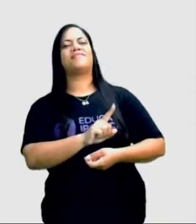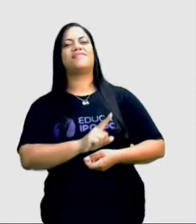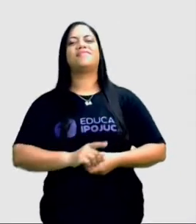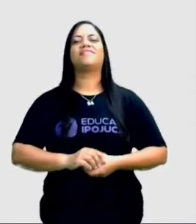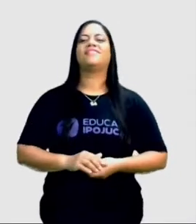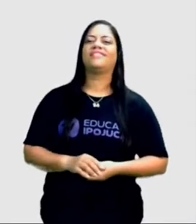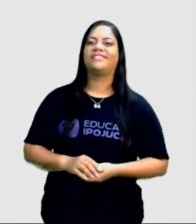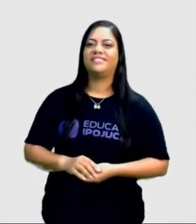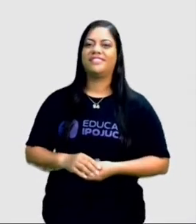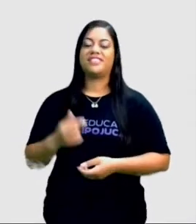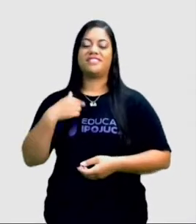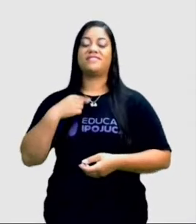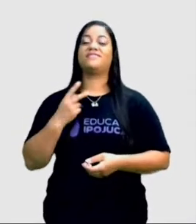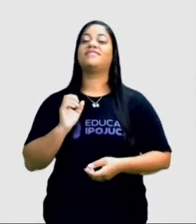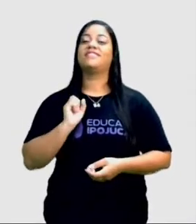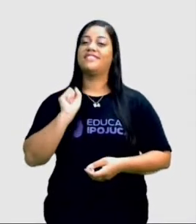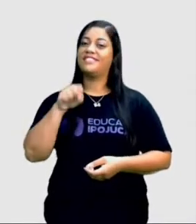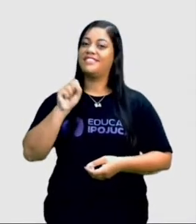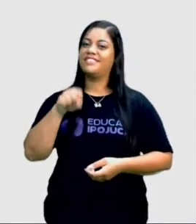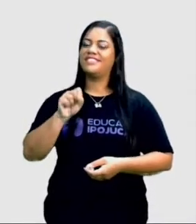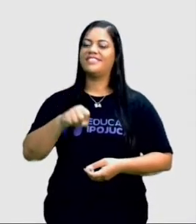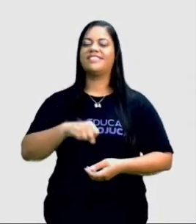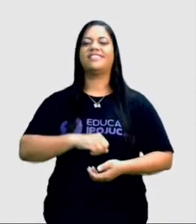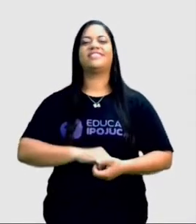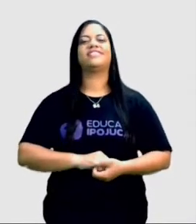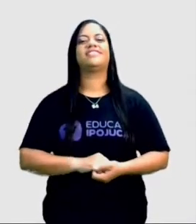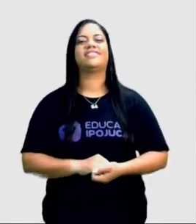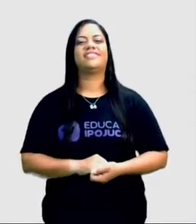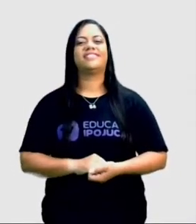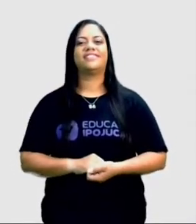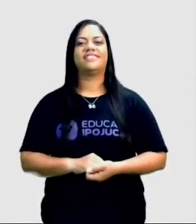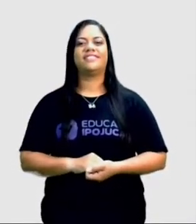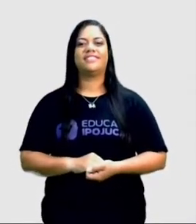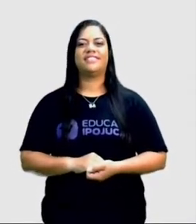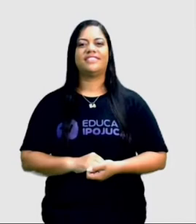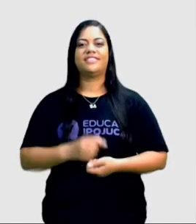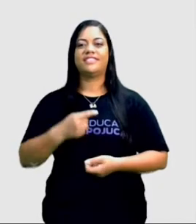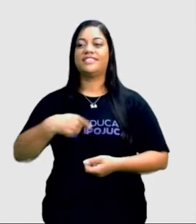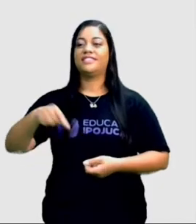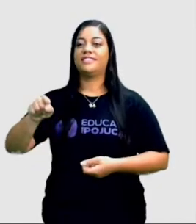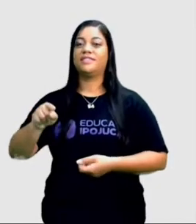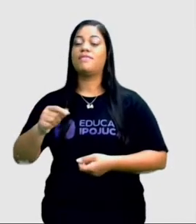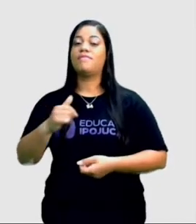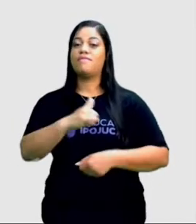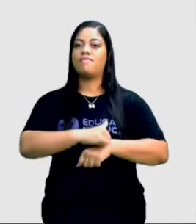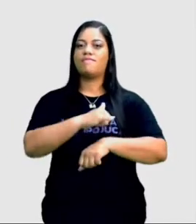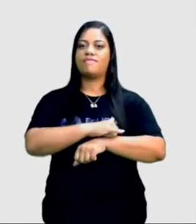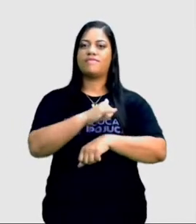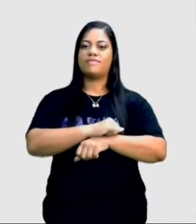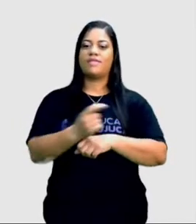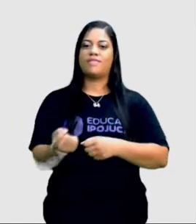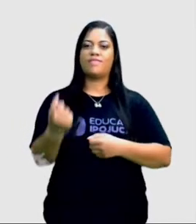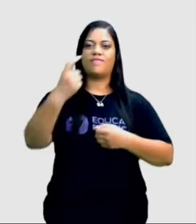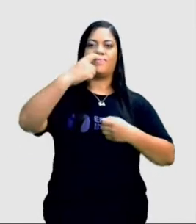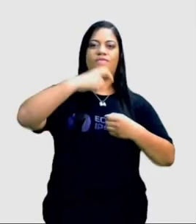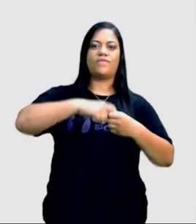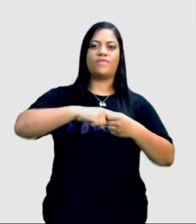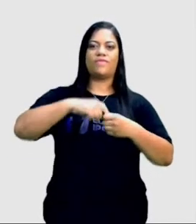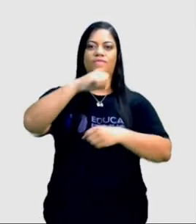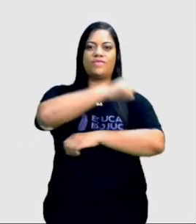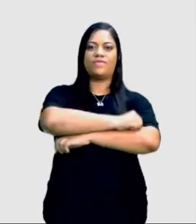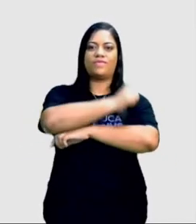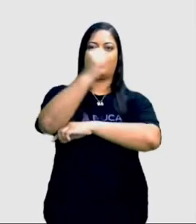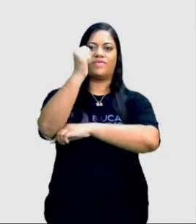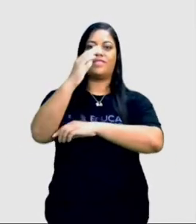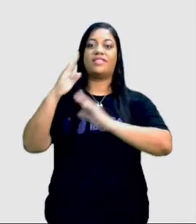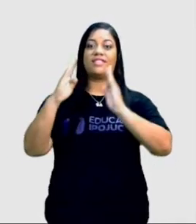lá, sem falta. Porém, em vez de sair, o sapo deu uma volta, pulou a janela